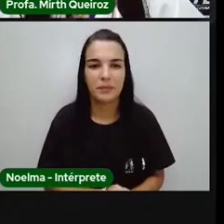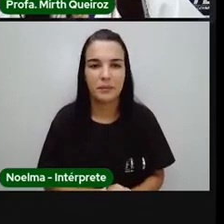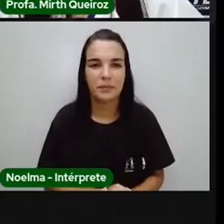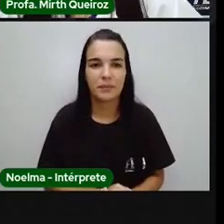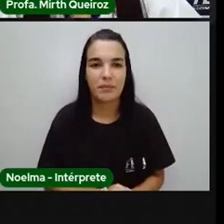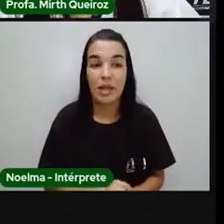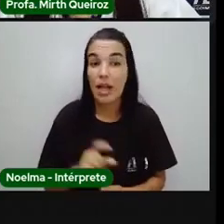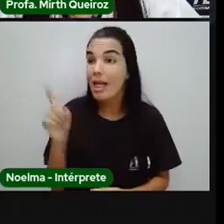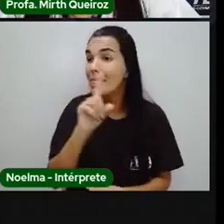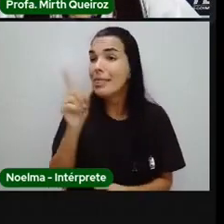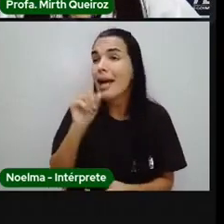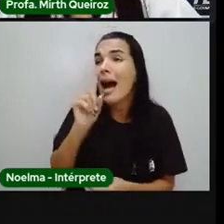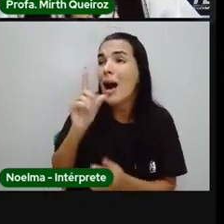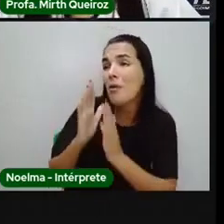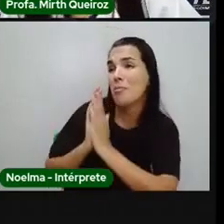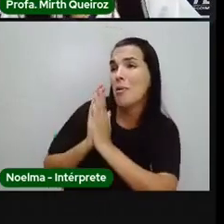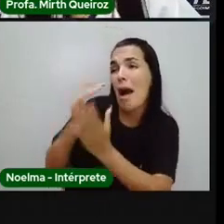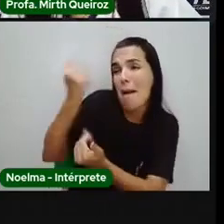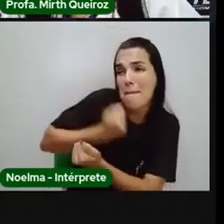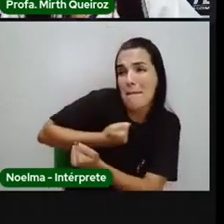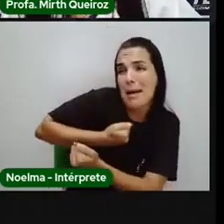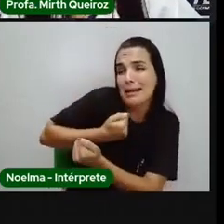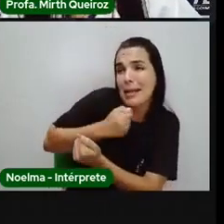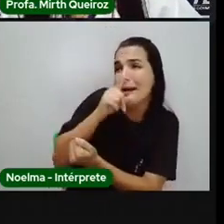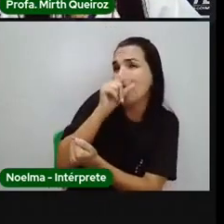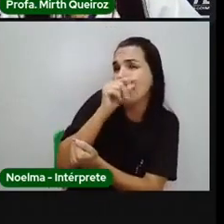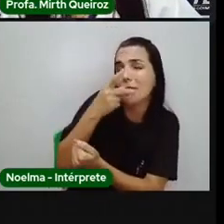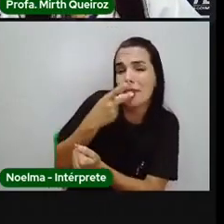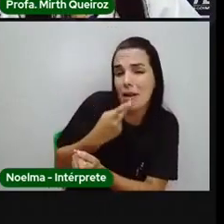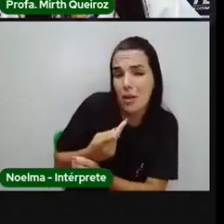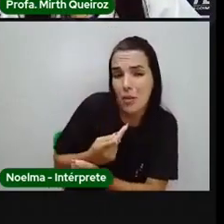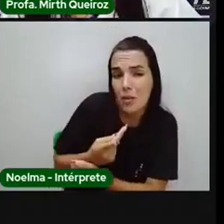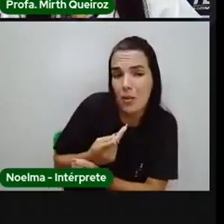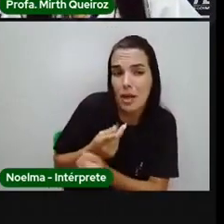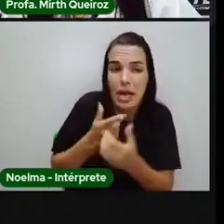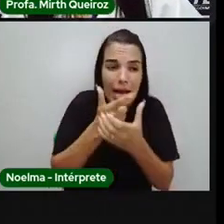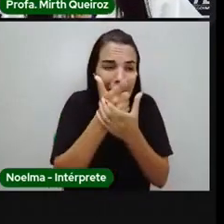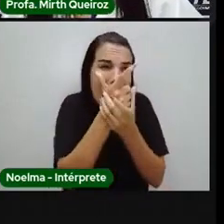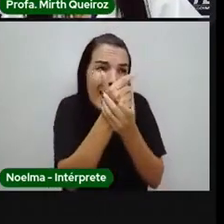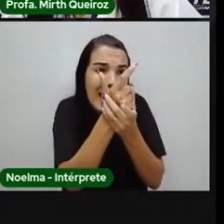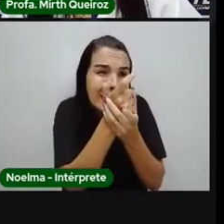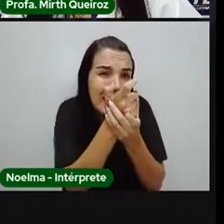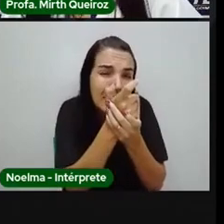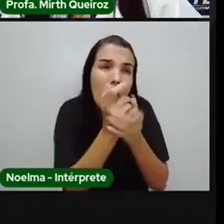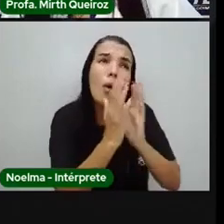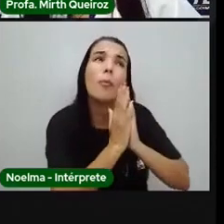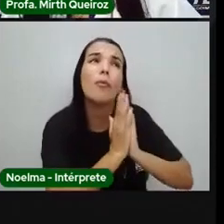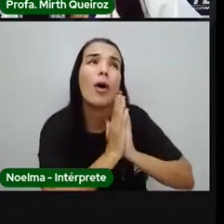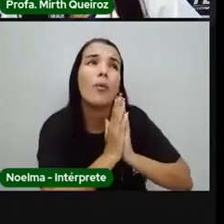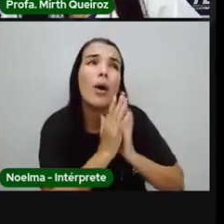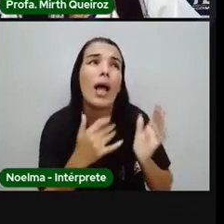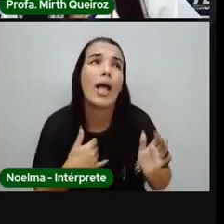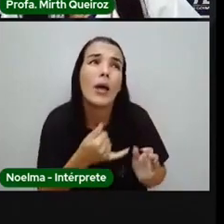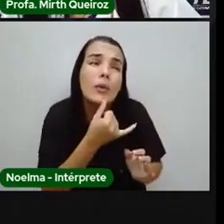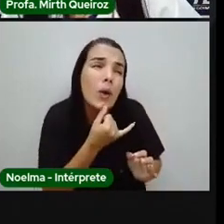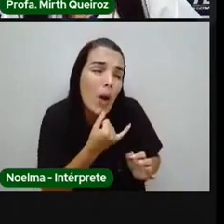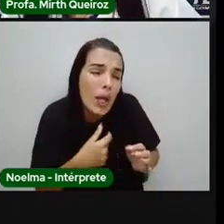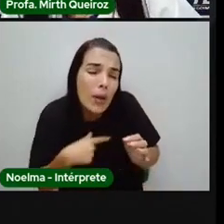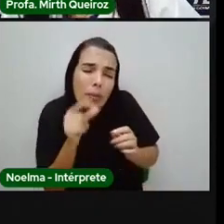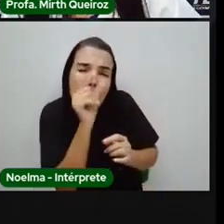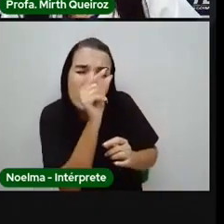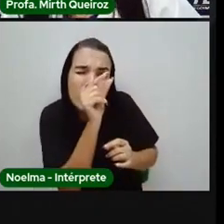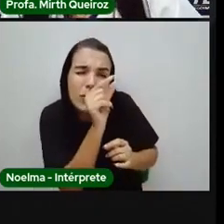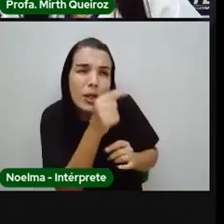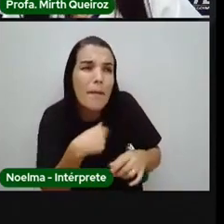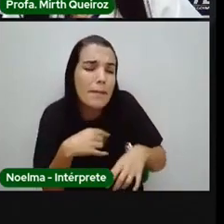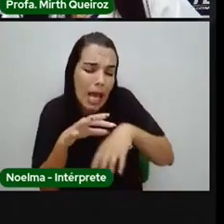Não me mates, disse a ave. Caçador de Mintendó. Sou pequena. Minha